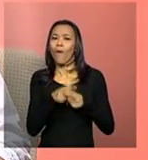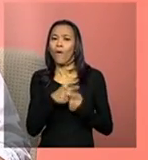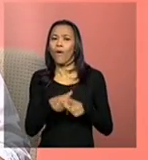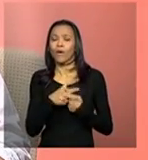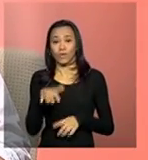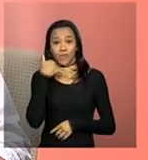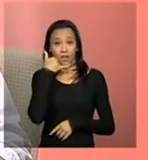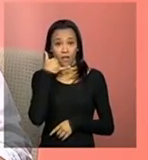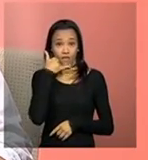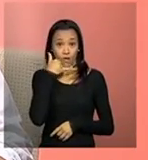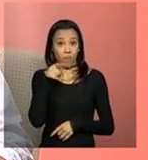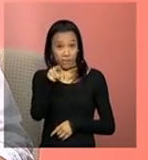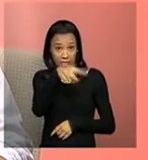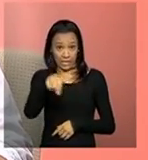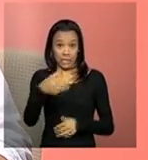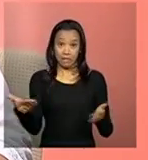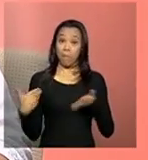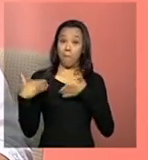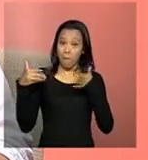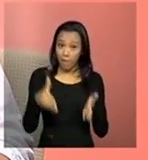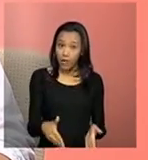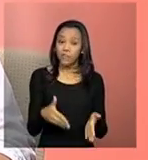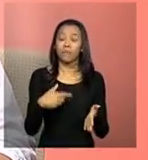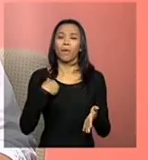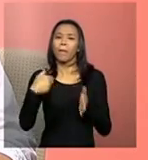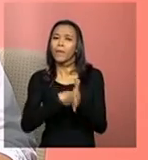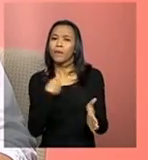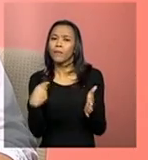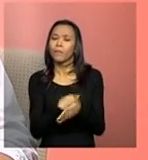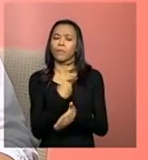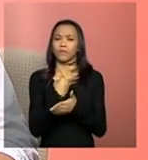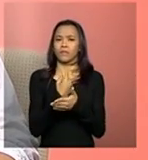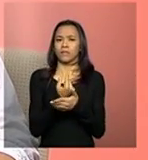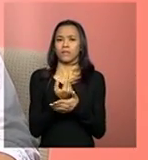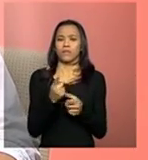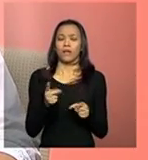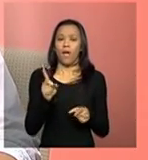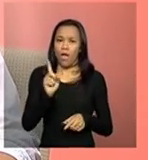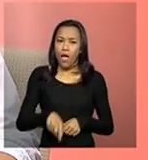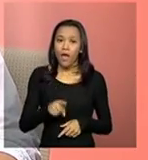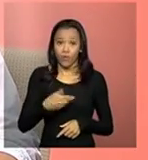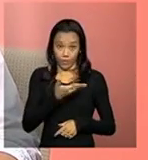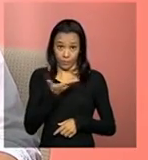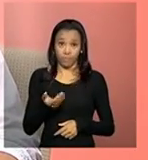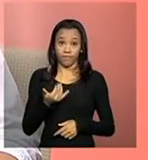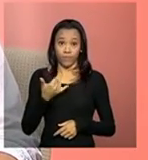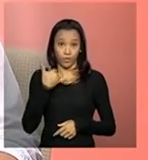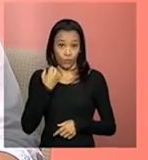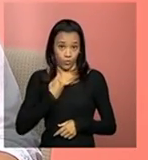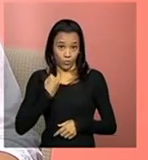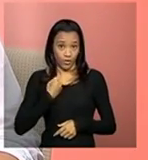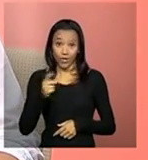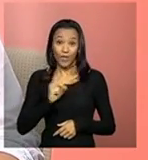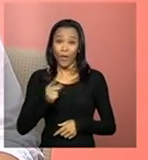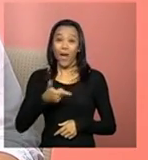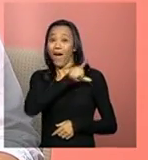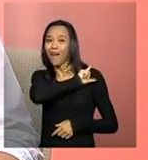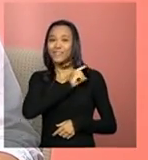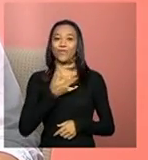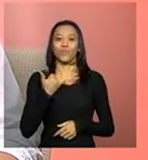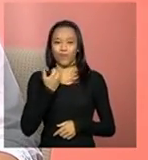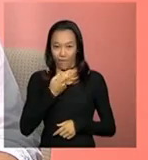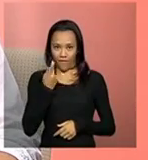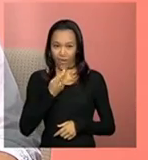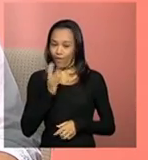telefones para participação, para você enviar as suas perguntas, são os seguintes, não são os que eu falei no primeiro